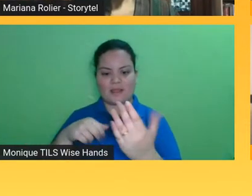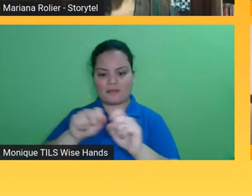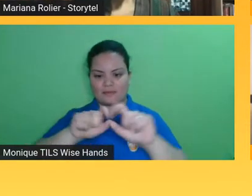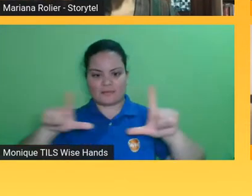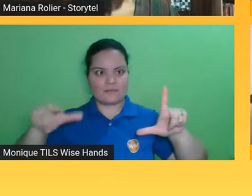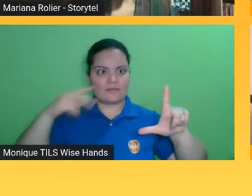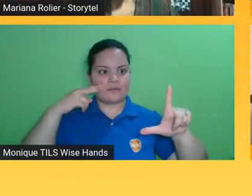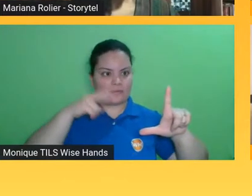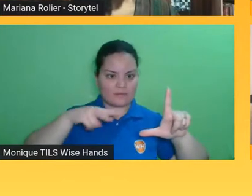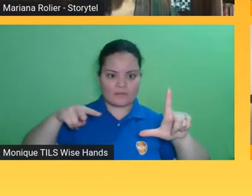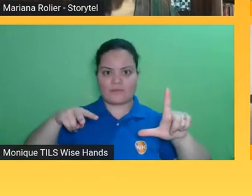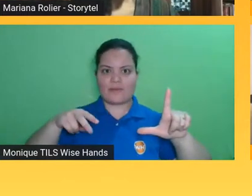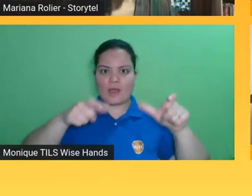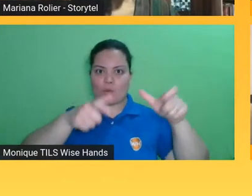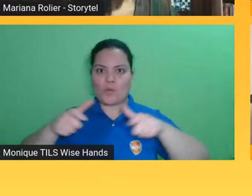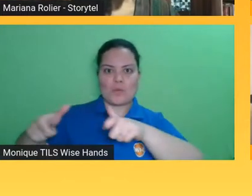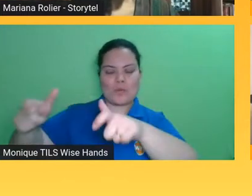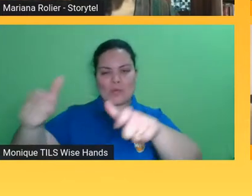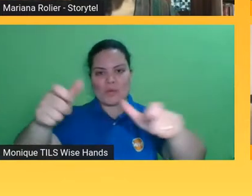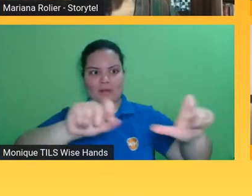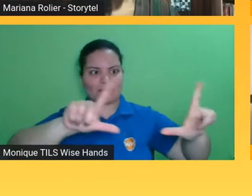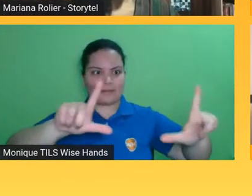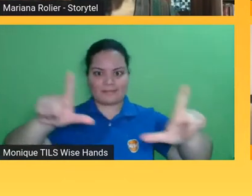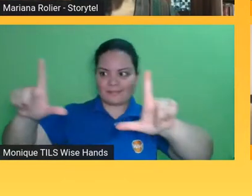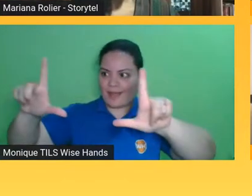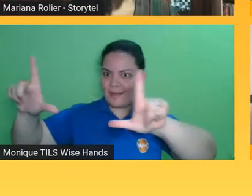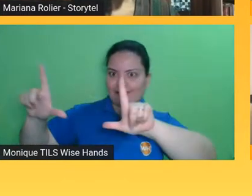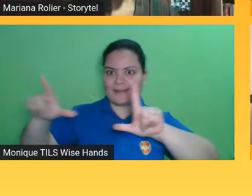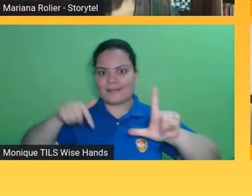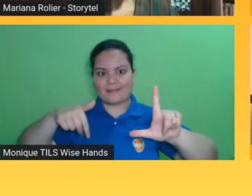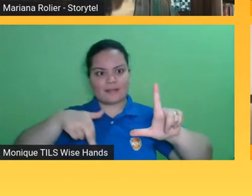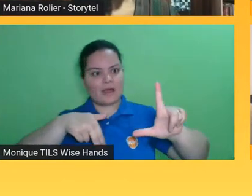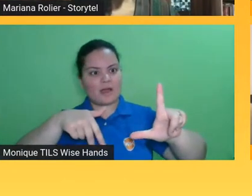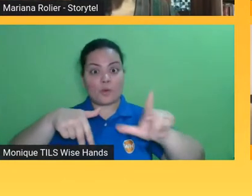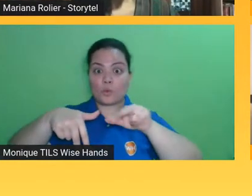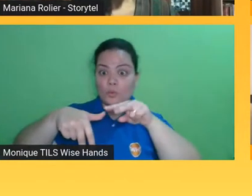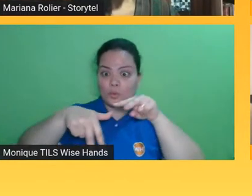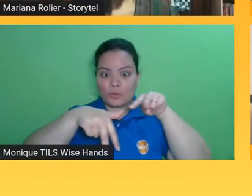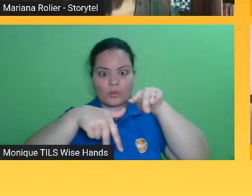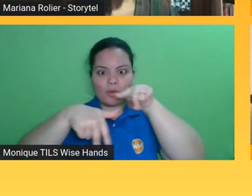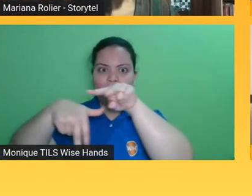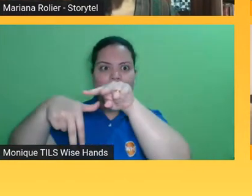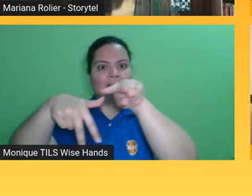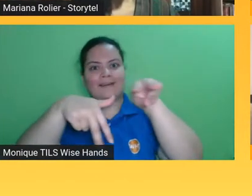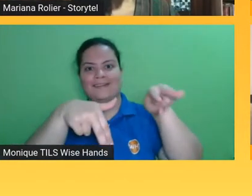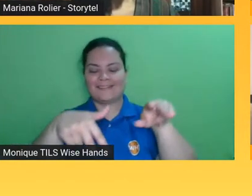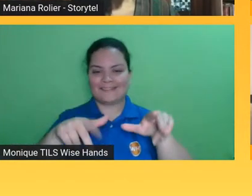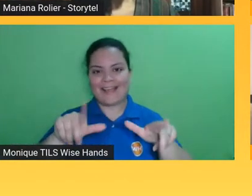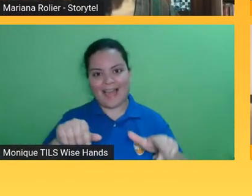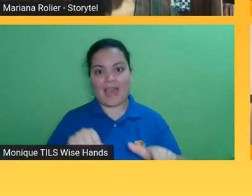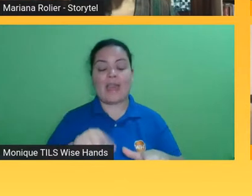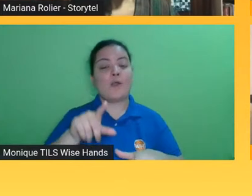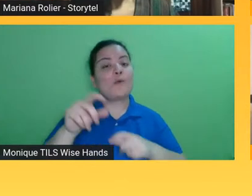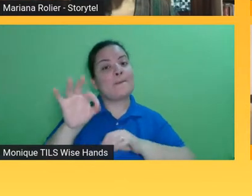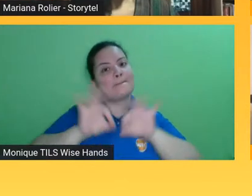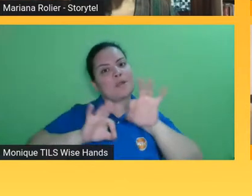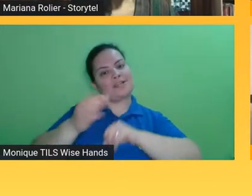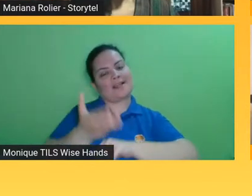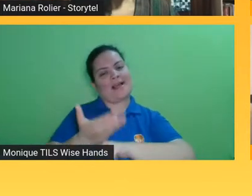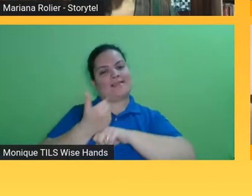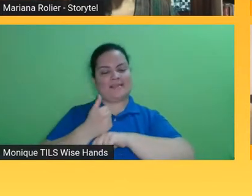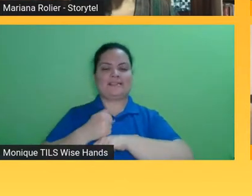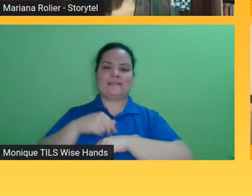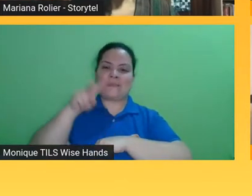navegação ali por lugares que é super interessante enfim mas foi um livro que já foi pensado escrito para ser lido nesse formato